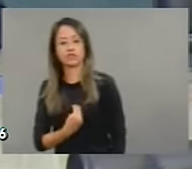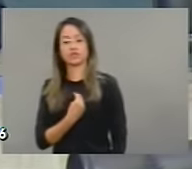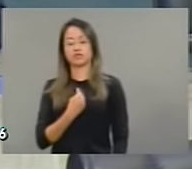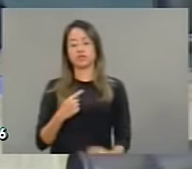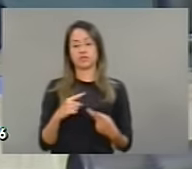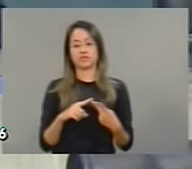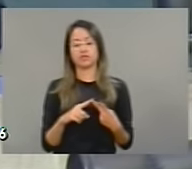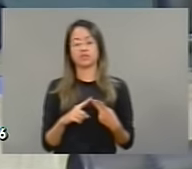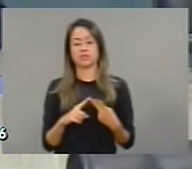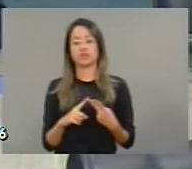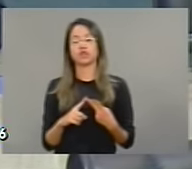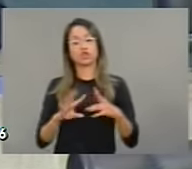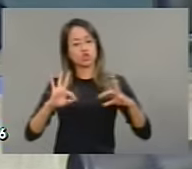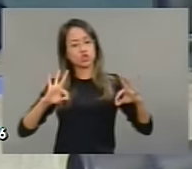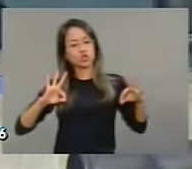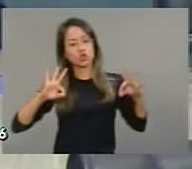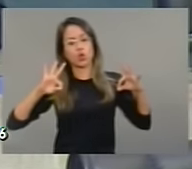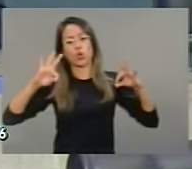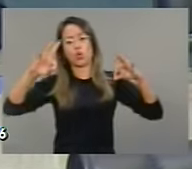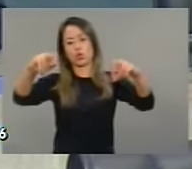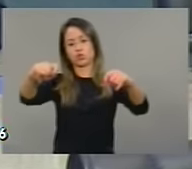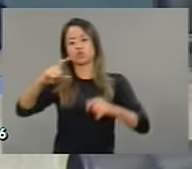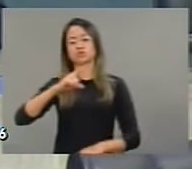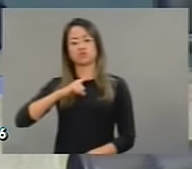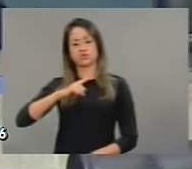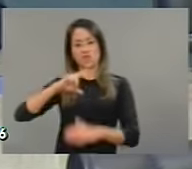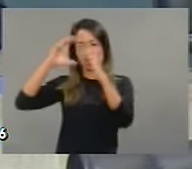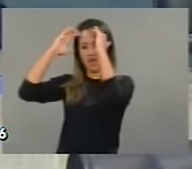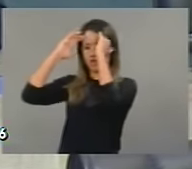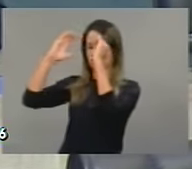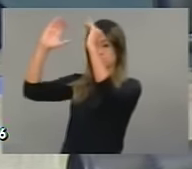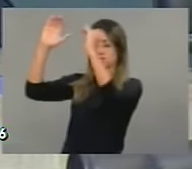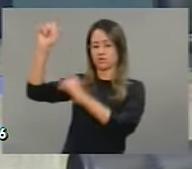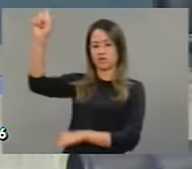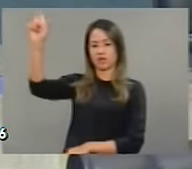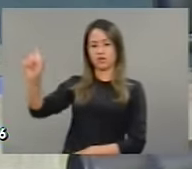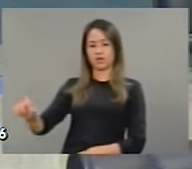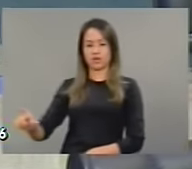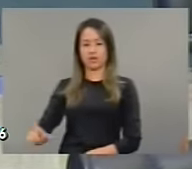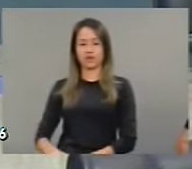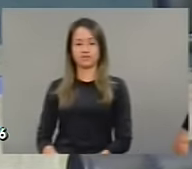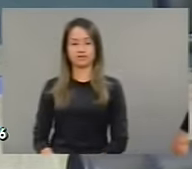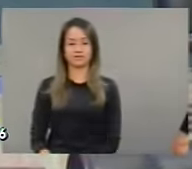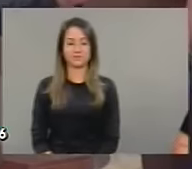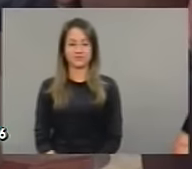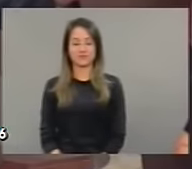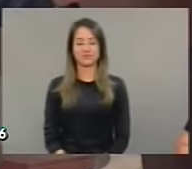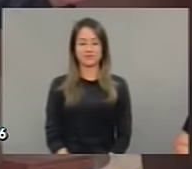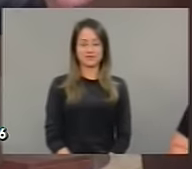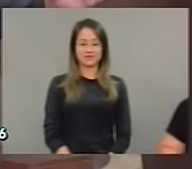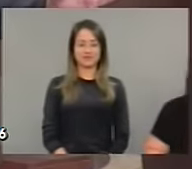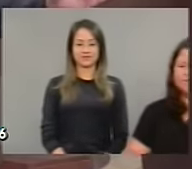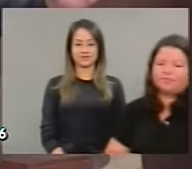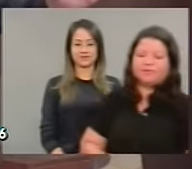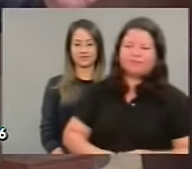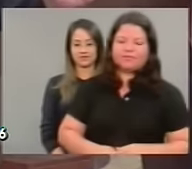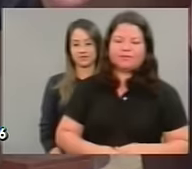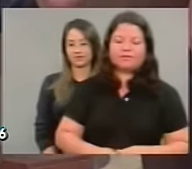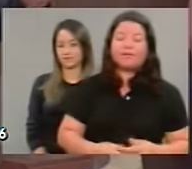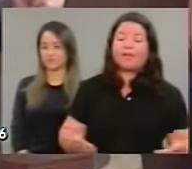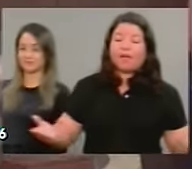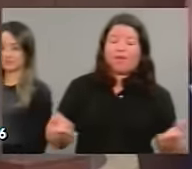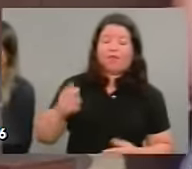impunidade, mas que todos tenham dignidade. tenham dignidade. Obrigado, deputado. Deputado Raquel